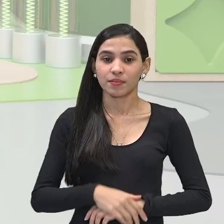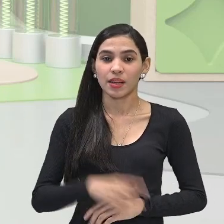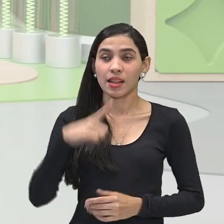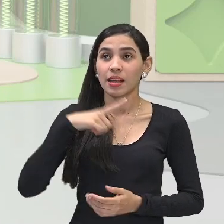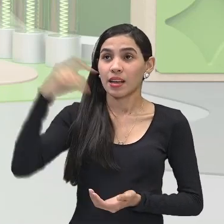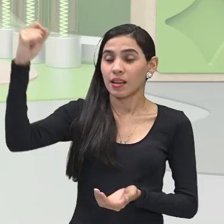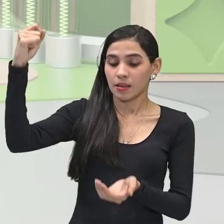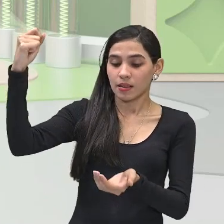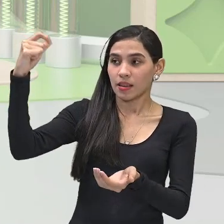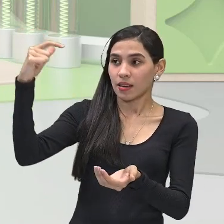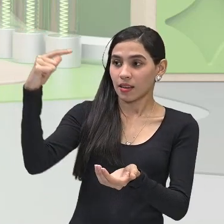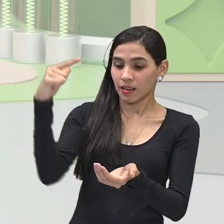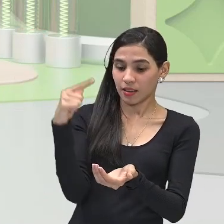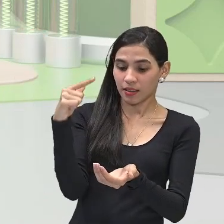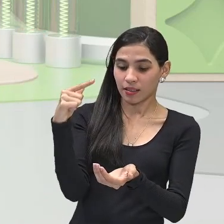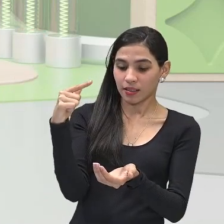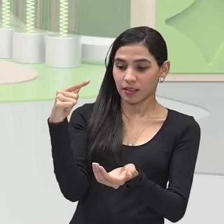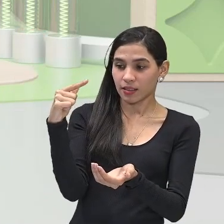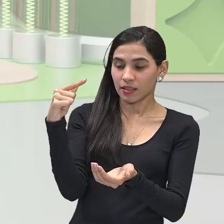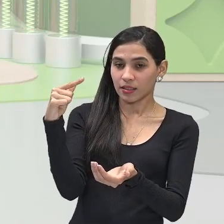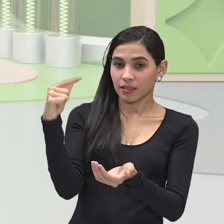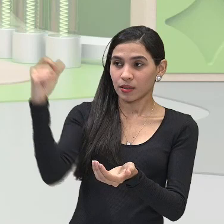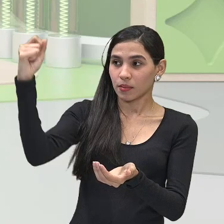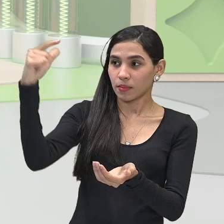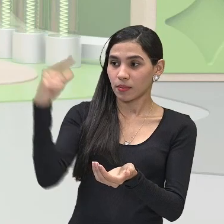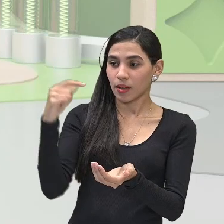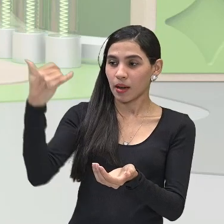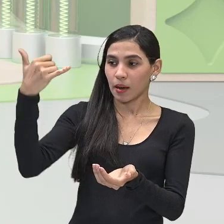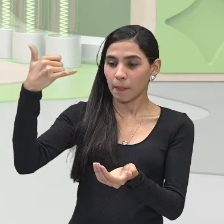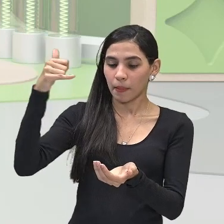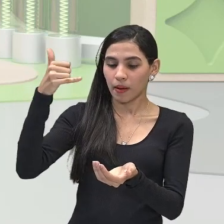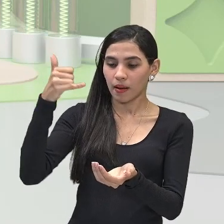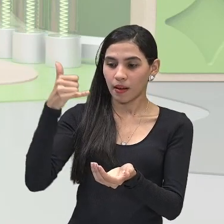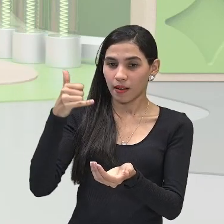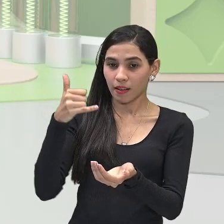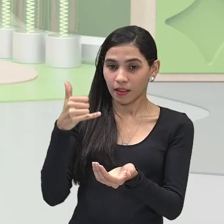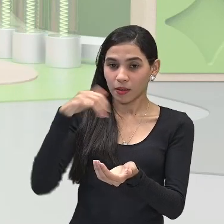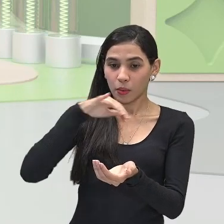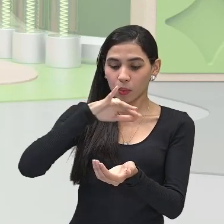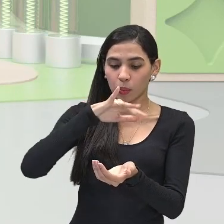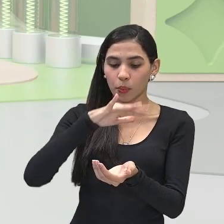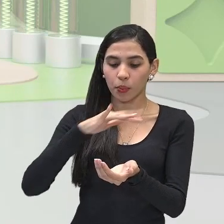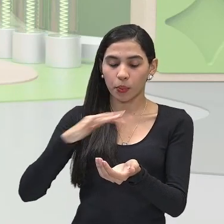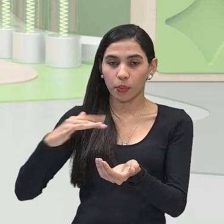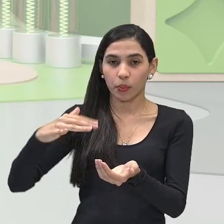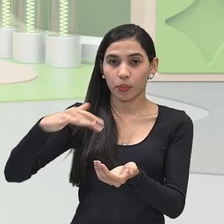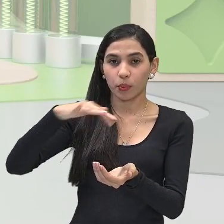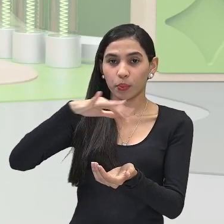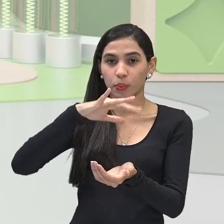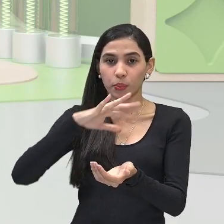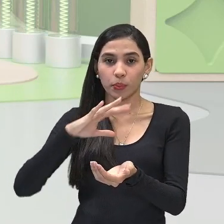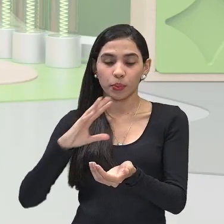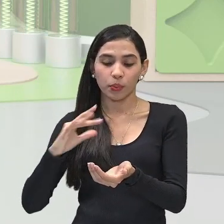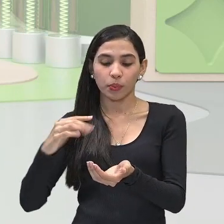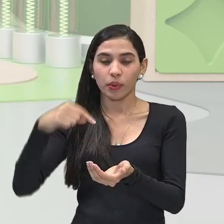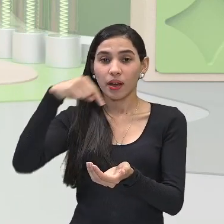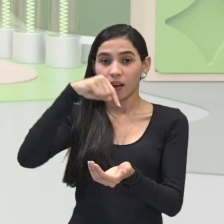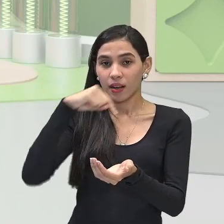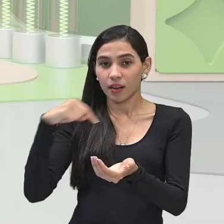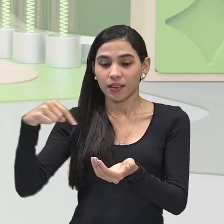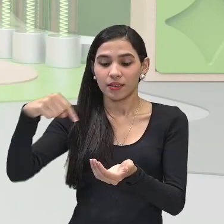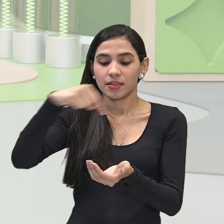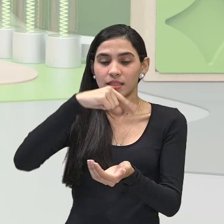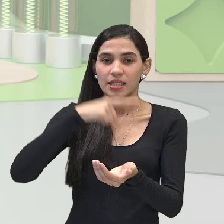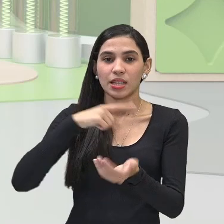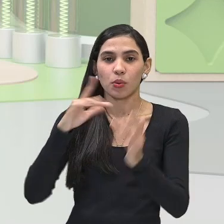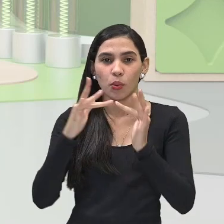e toda essa emissão de energia eletromagnética, dos raios solares que vão chegar à superfície